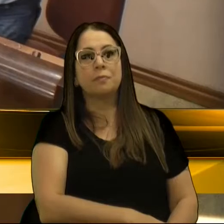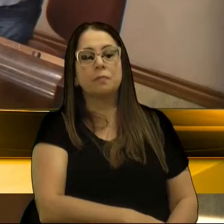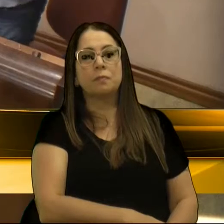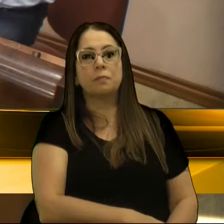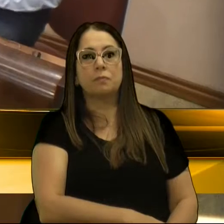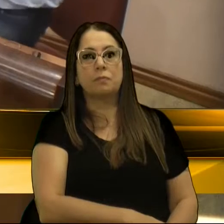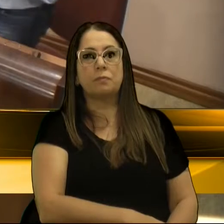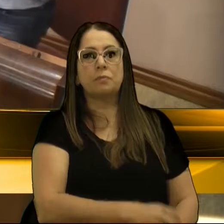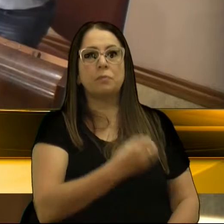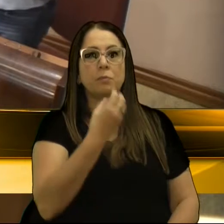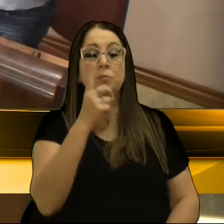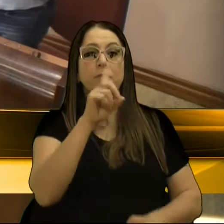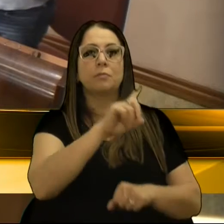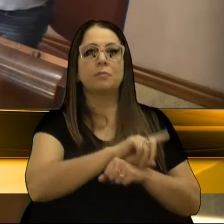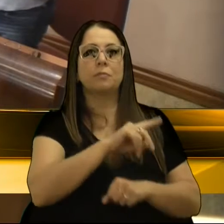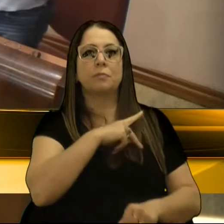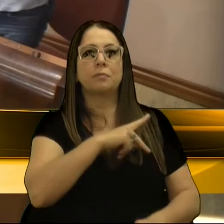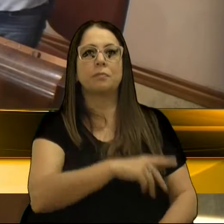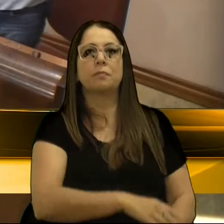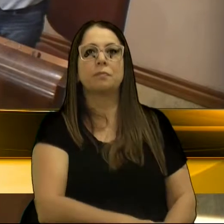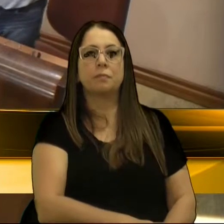Bom dia, senhor presidente.